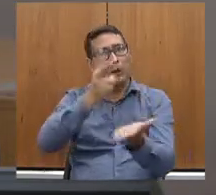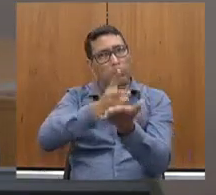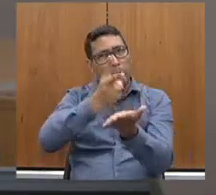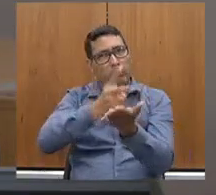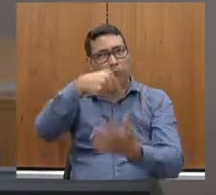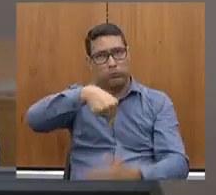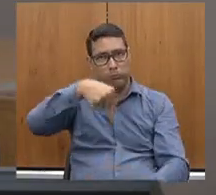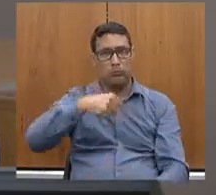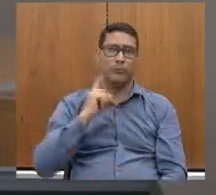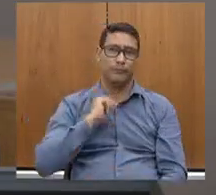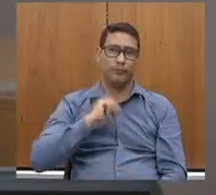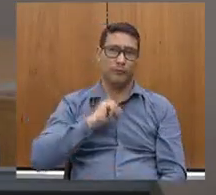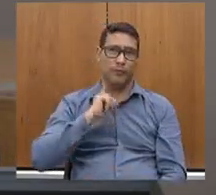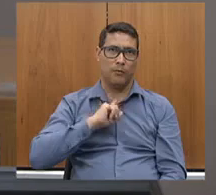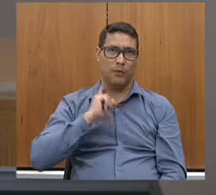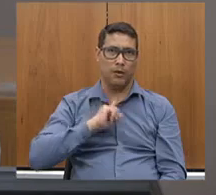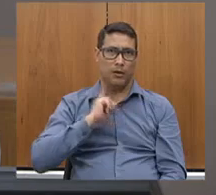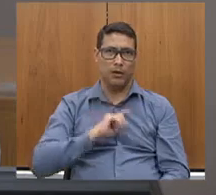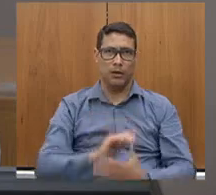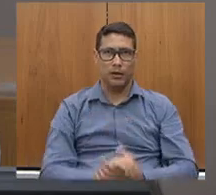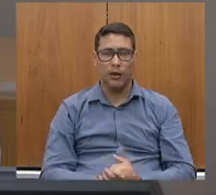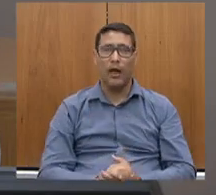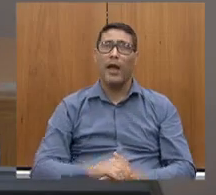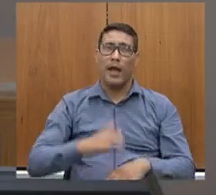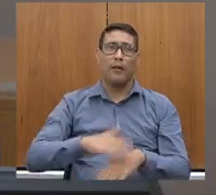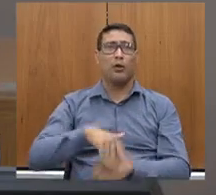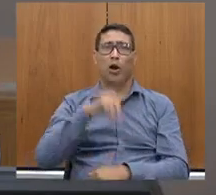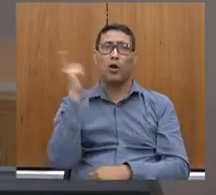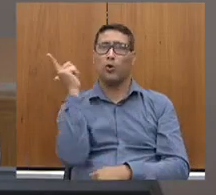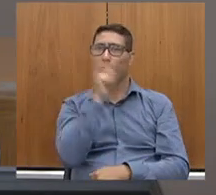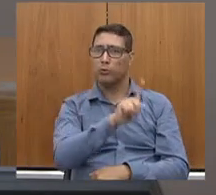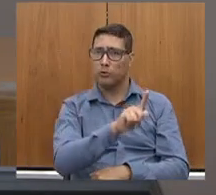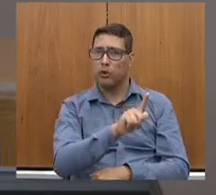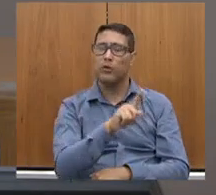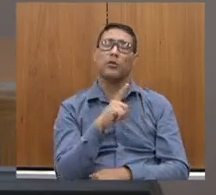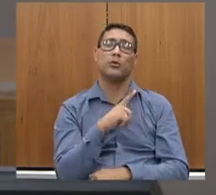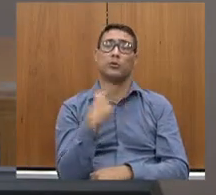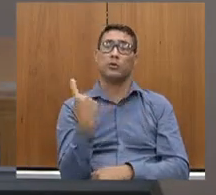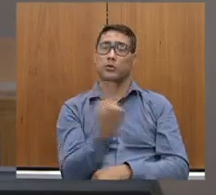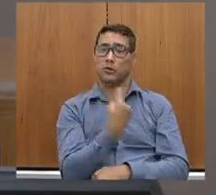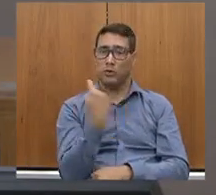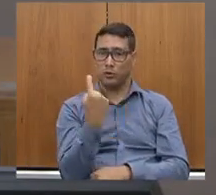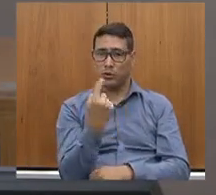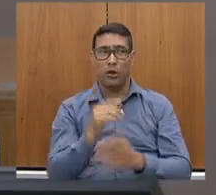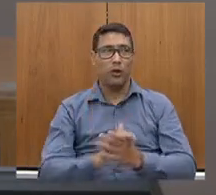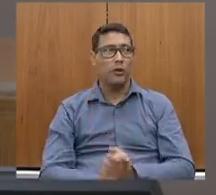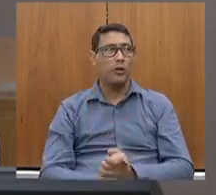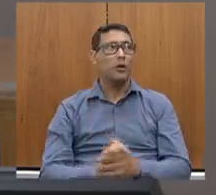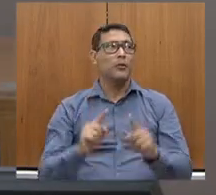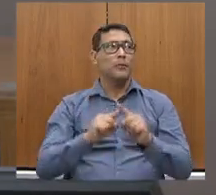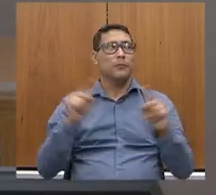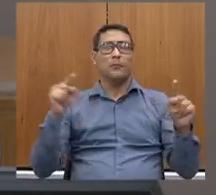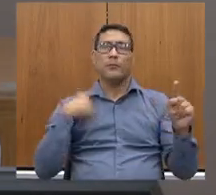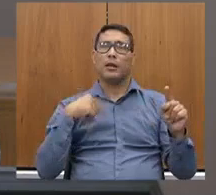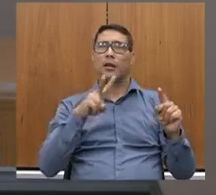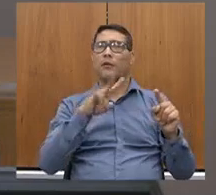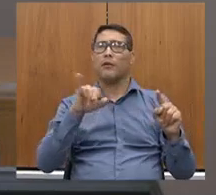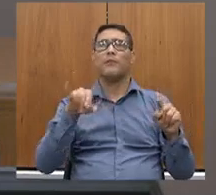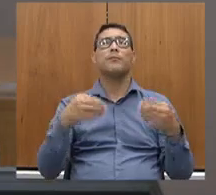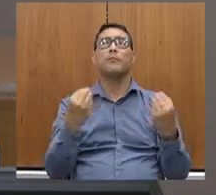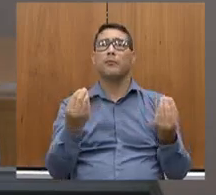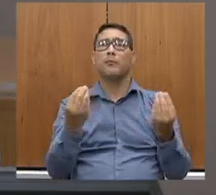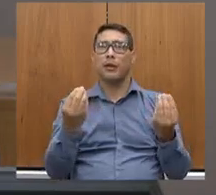Então, isso acho que é uma conquista de todos nós. E esse recurso vai servir para quê?